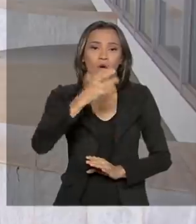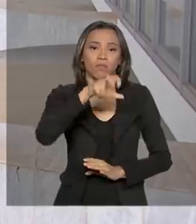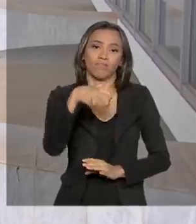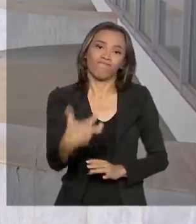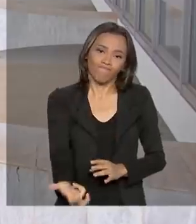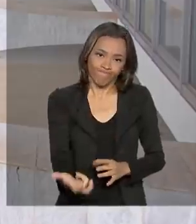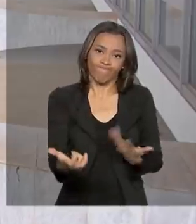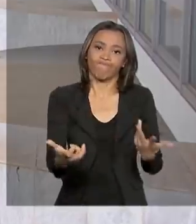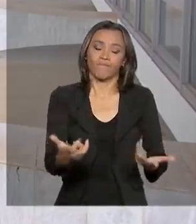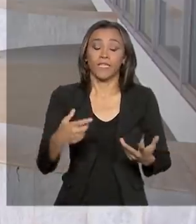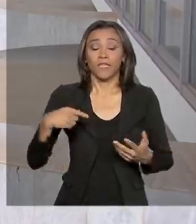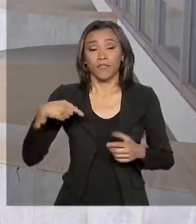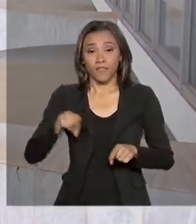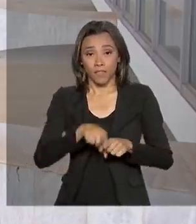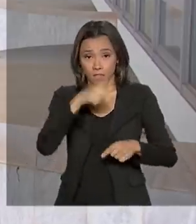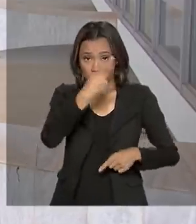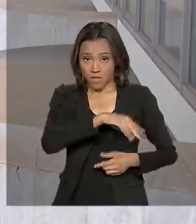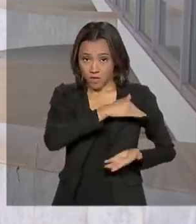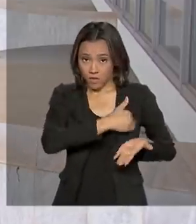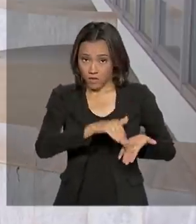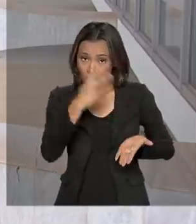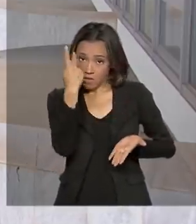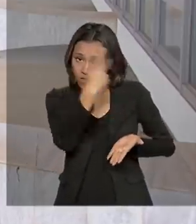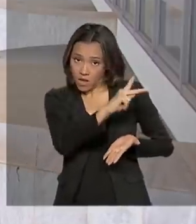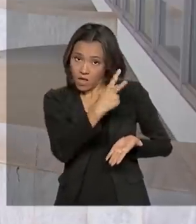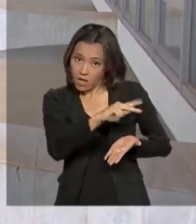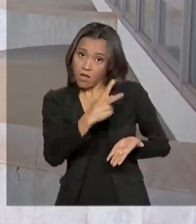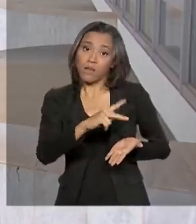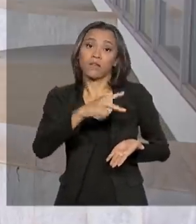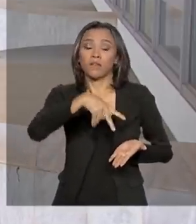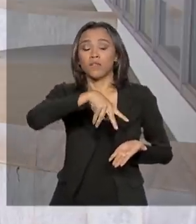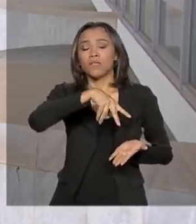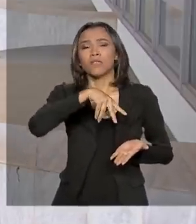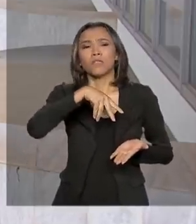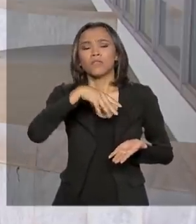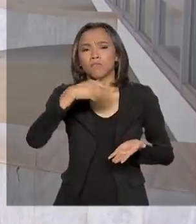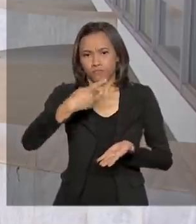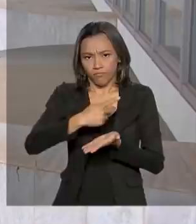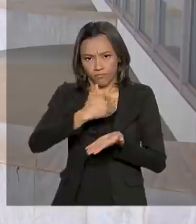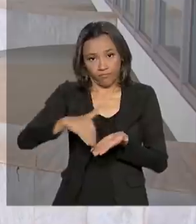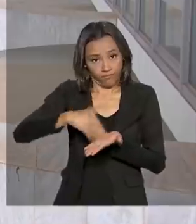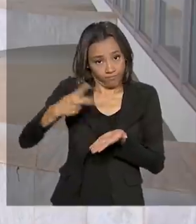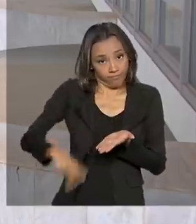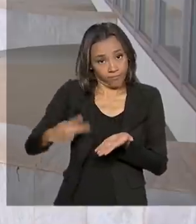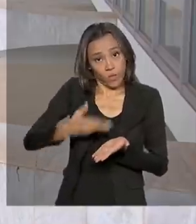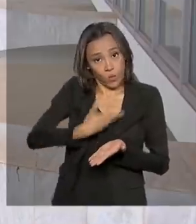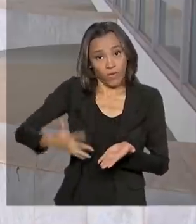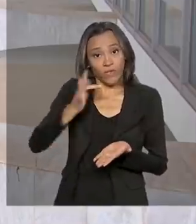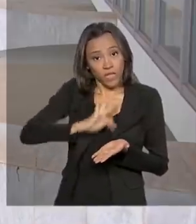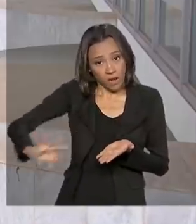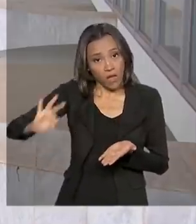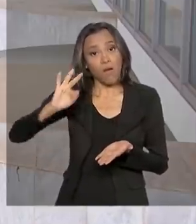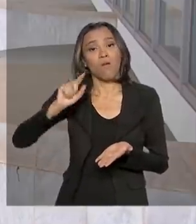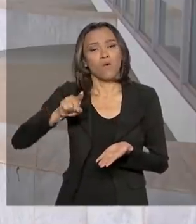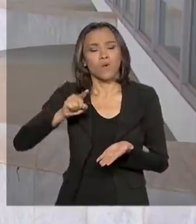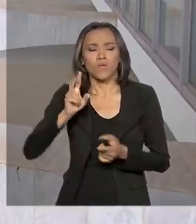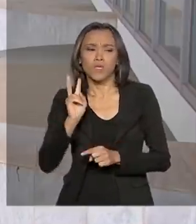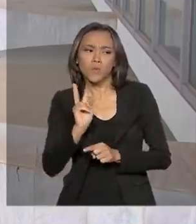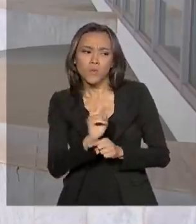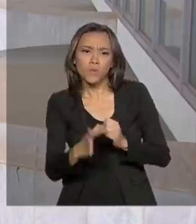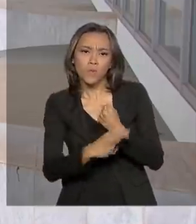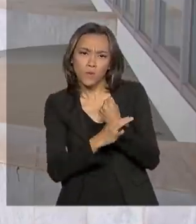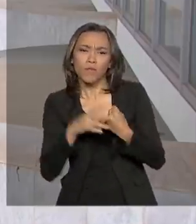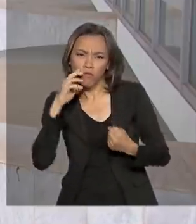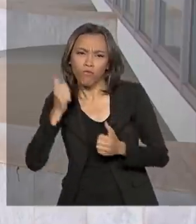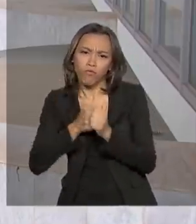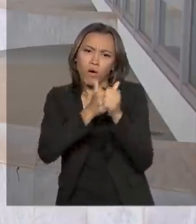Gerenciamento de Riscos e Desastres da Defesa Civil Nacional está no Espírito Santo acompanhando a situação. E